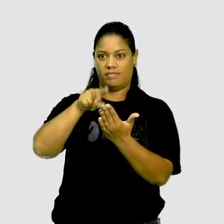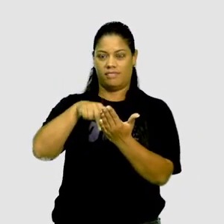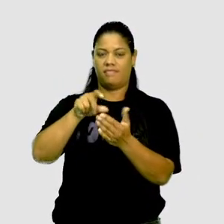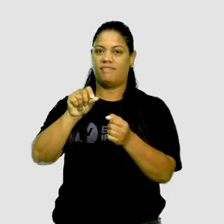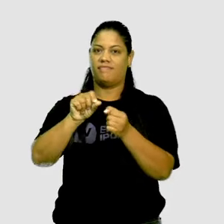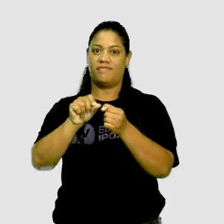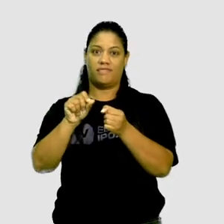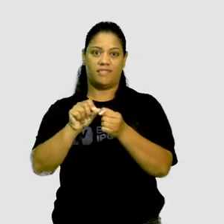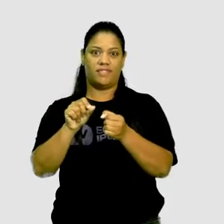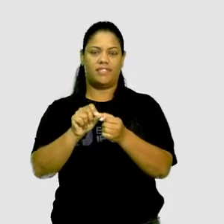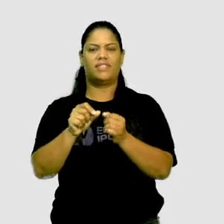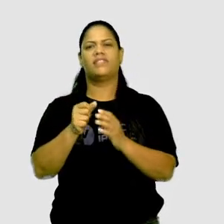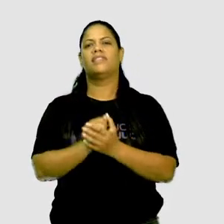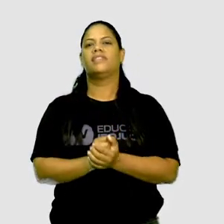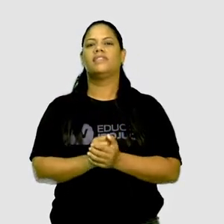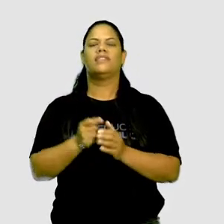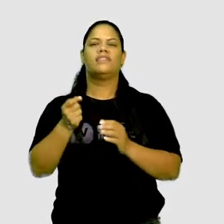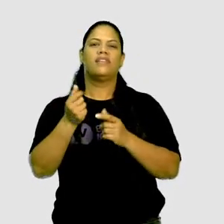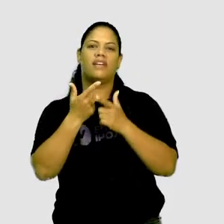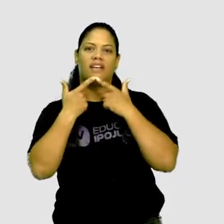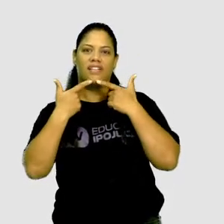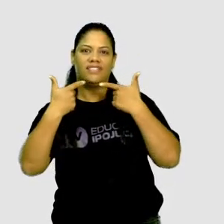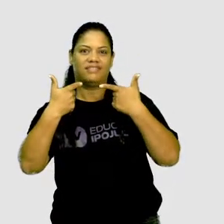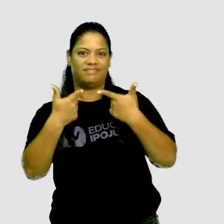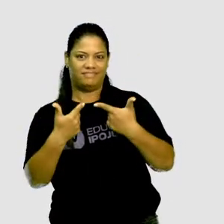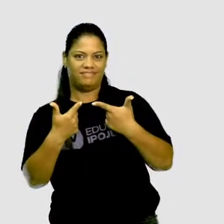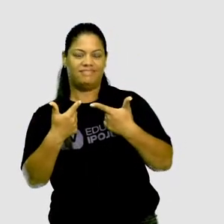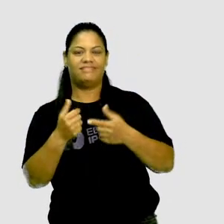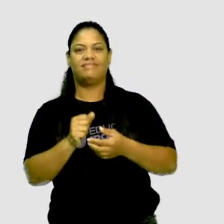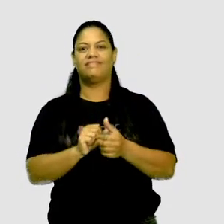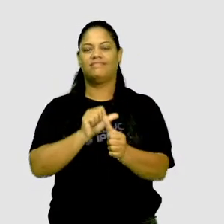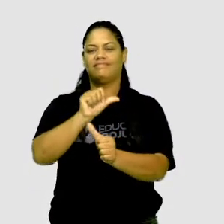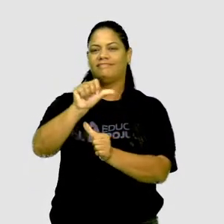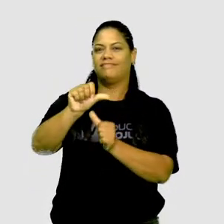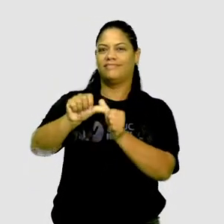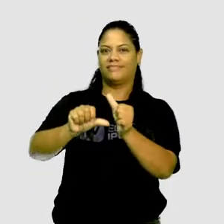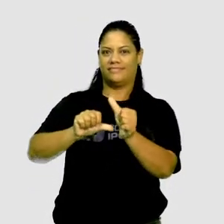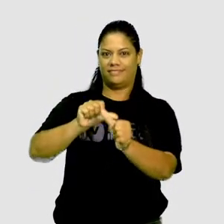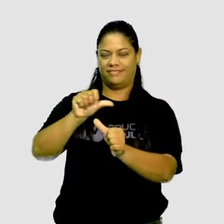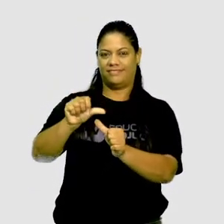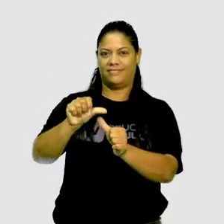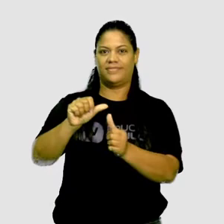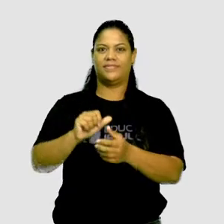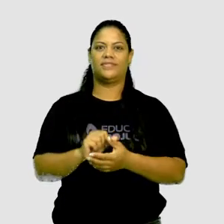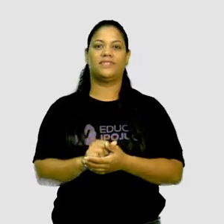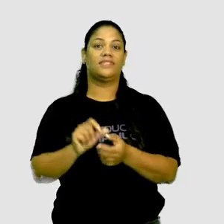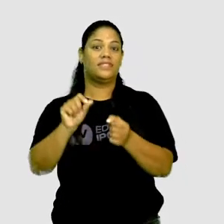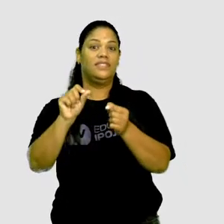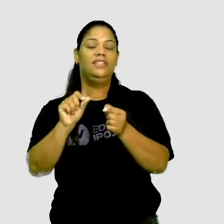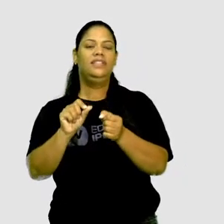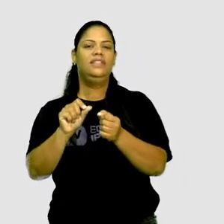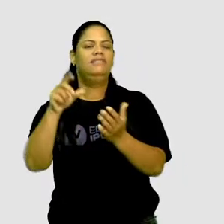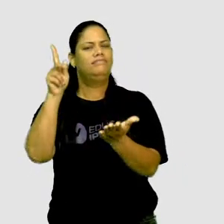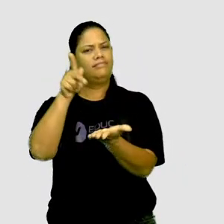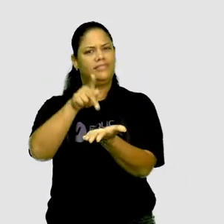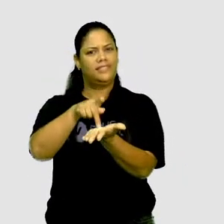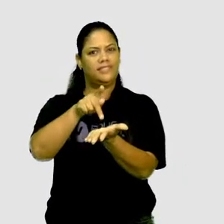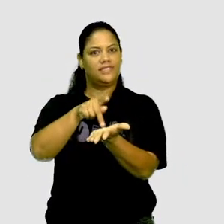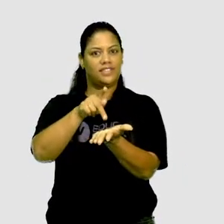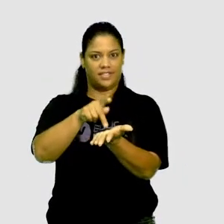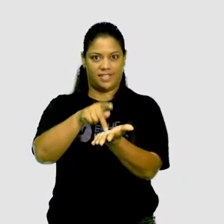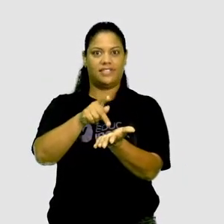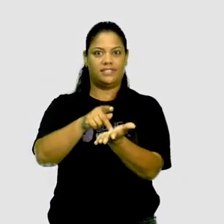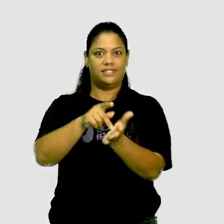envolvida por um caráter humorístico e irônico que altera o sentido criado, o sentido